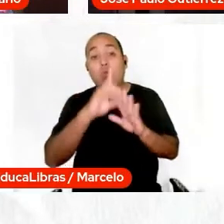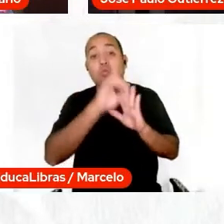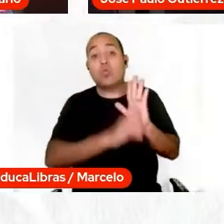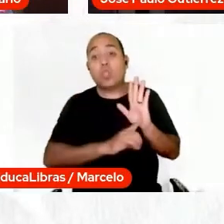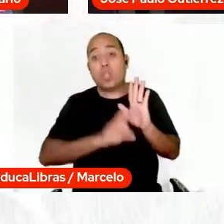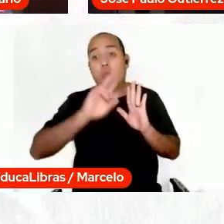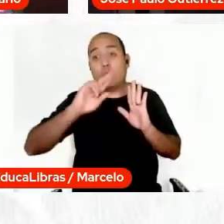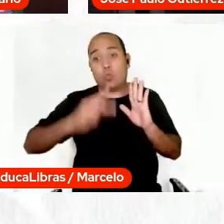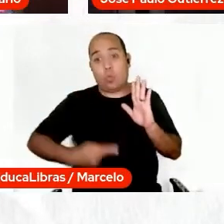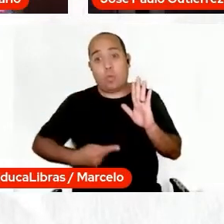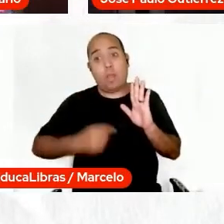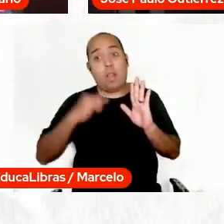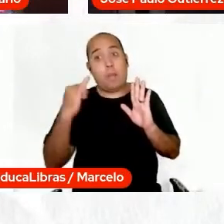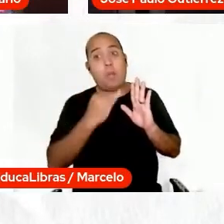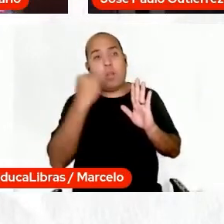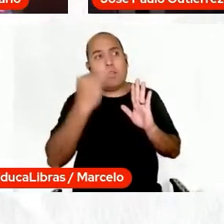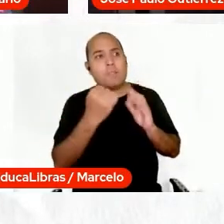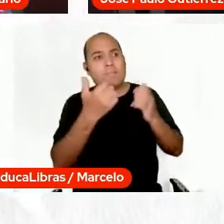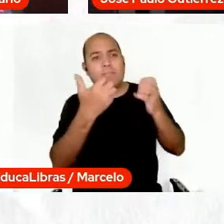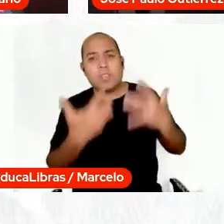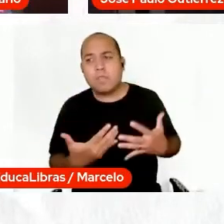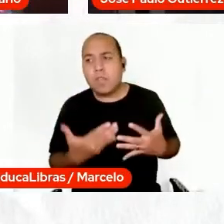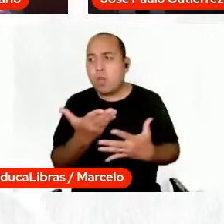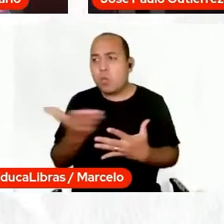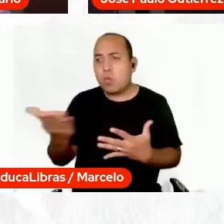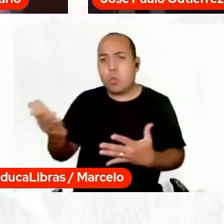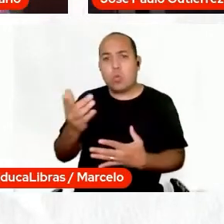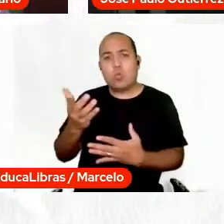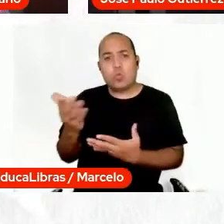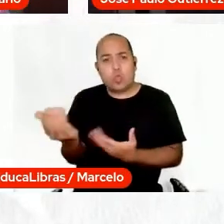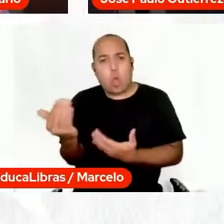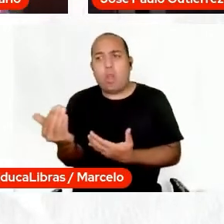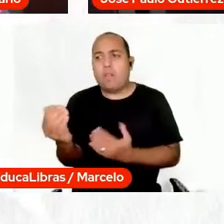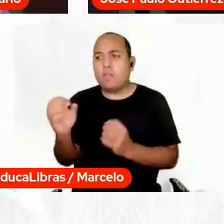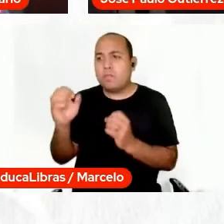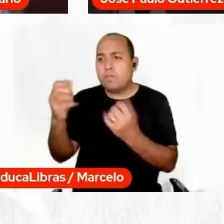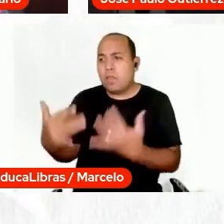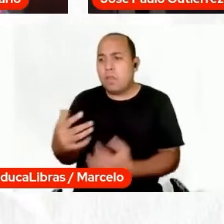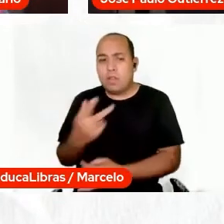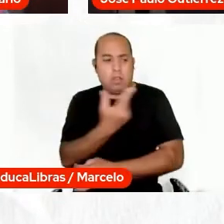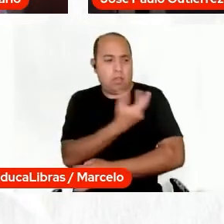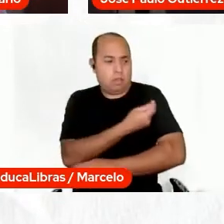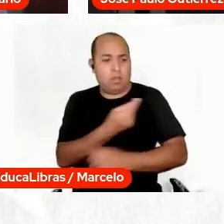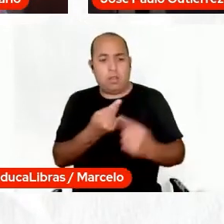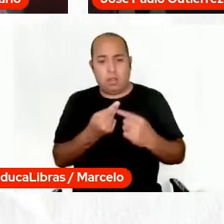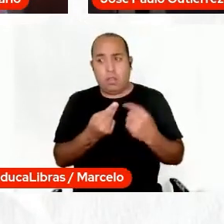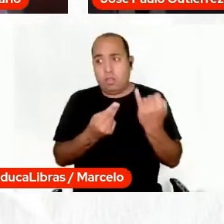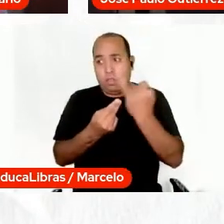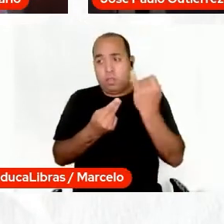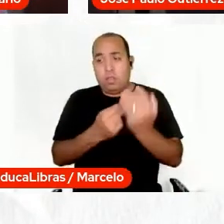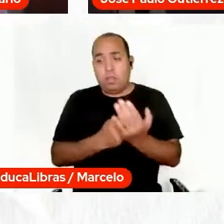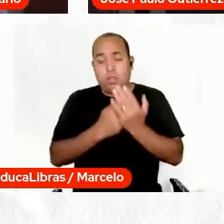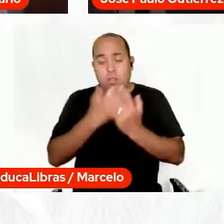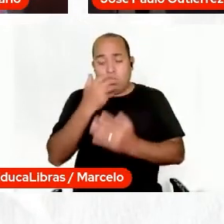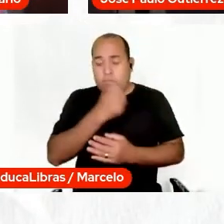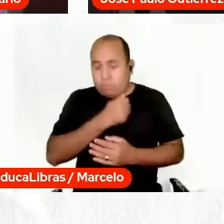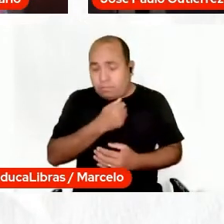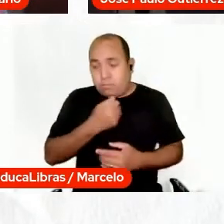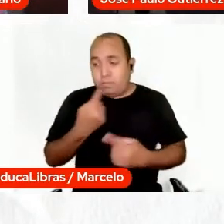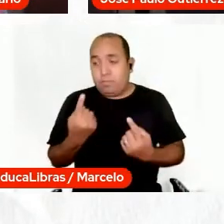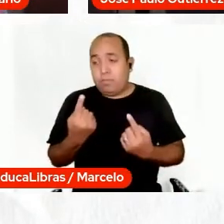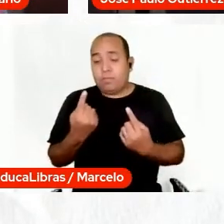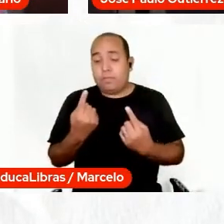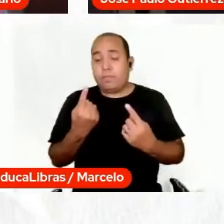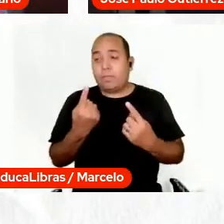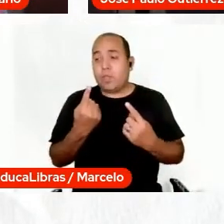fundamentais para a gente explicar isso aos jovens, que a vacina salva, certo? Que os processos de progresso que nós